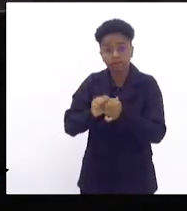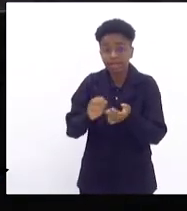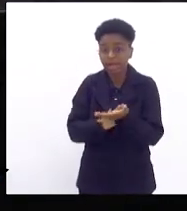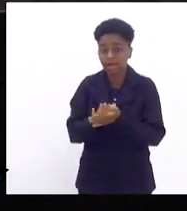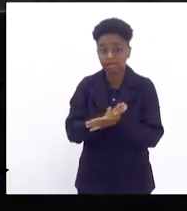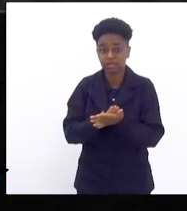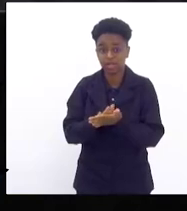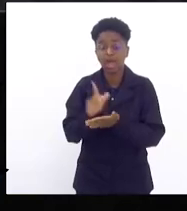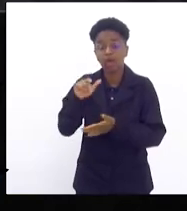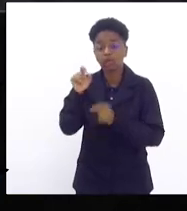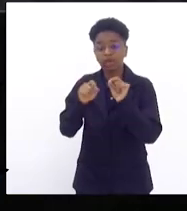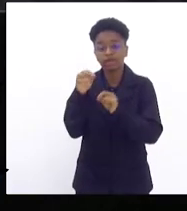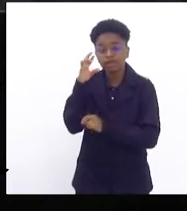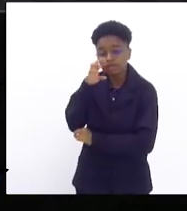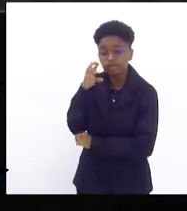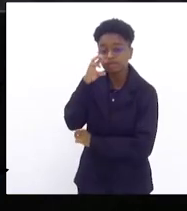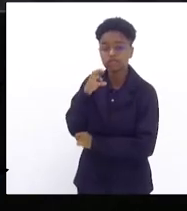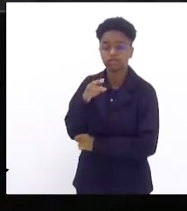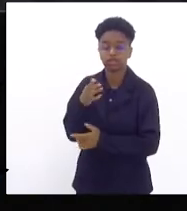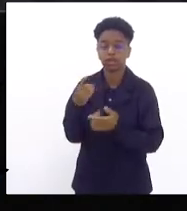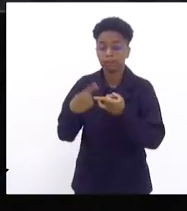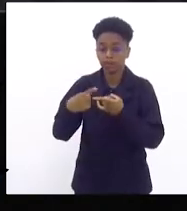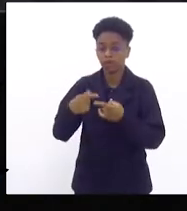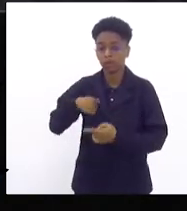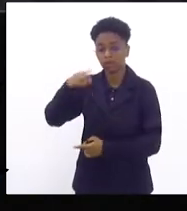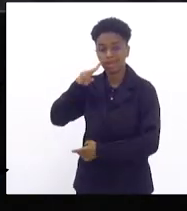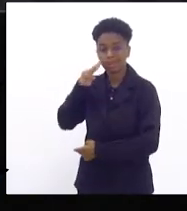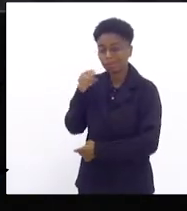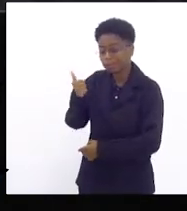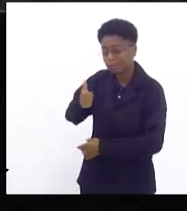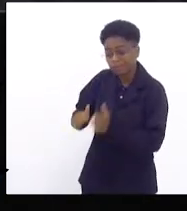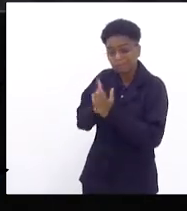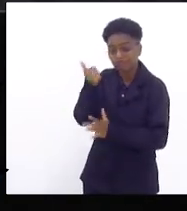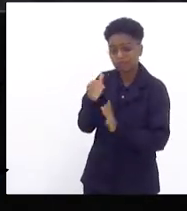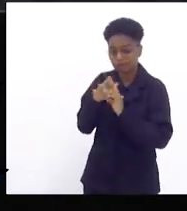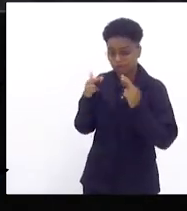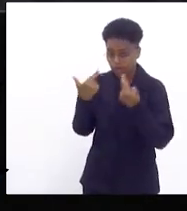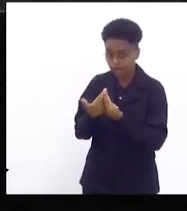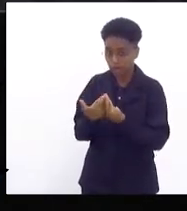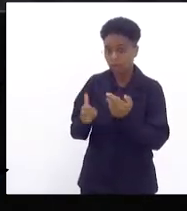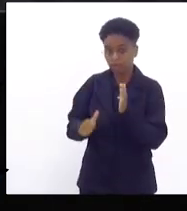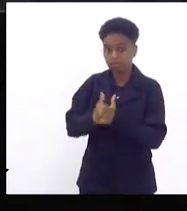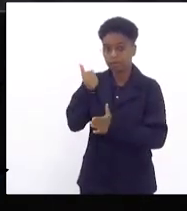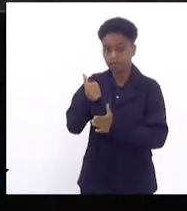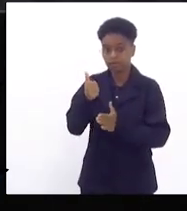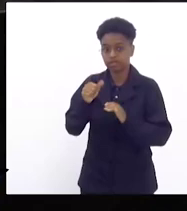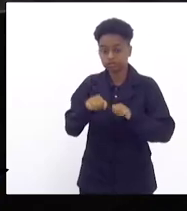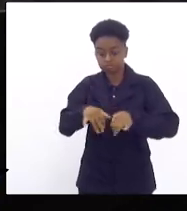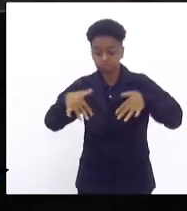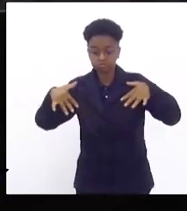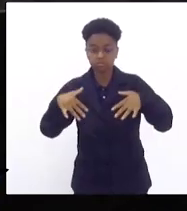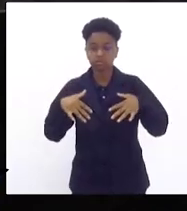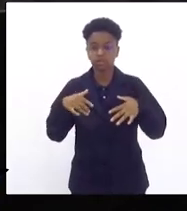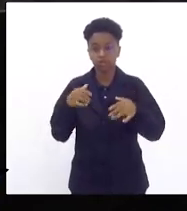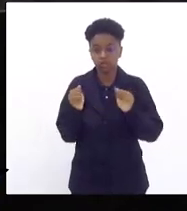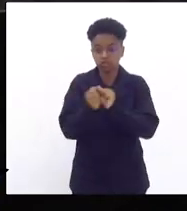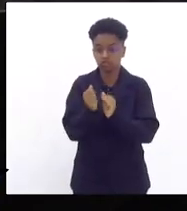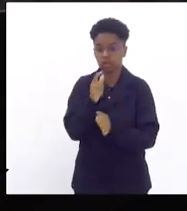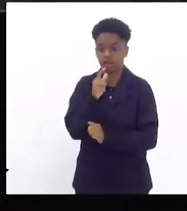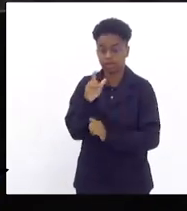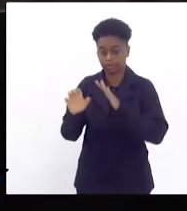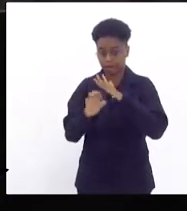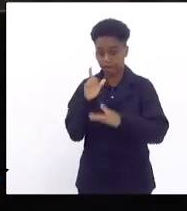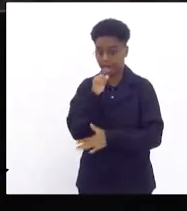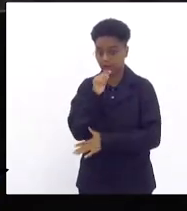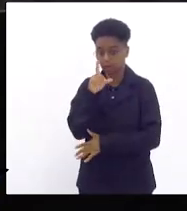fazer de fiscalizar eu me recordo que na primeira reunião na primeira audiência pública que foi com a Águas do Rio eu perguntei à Genesa quais